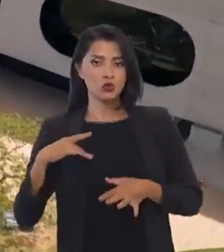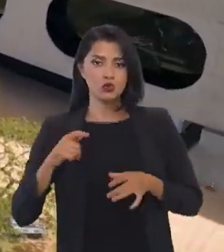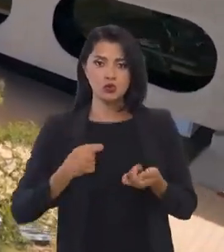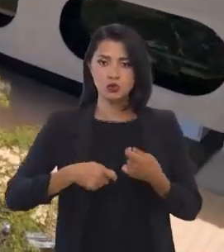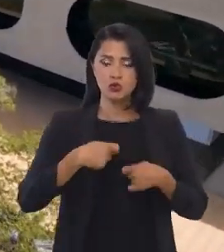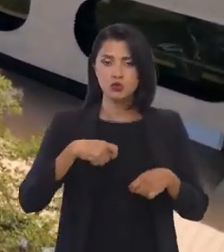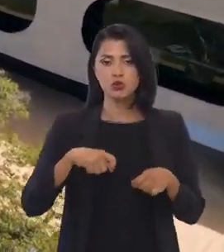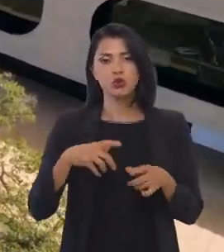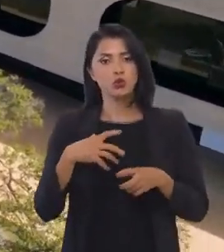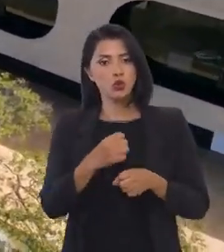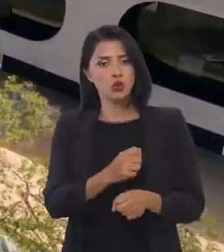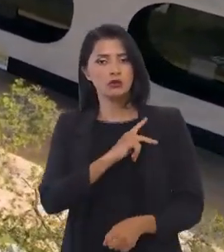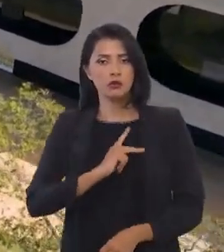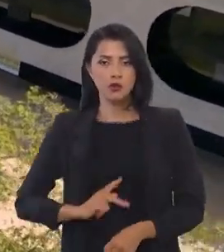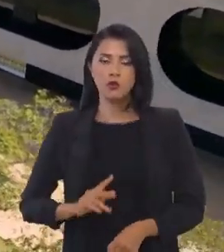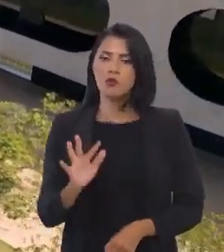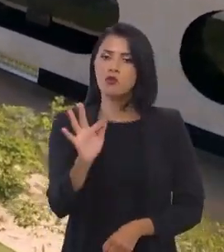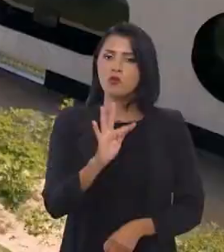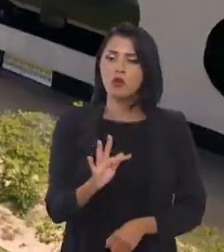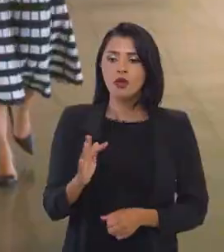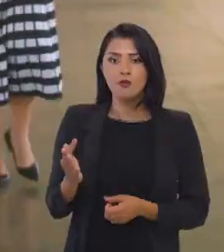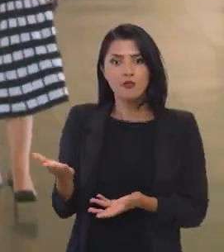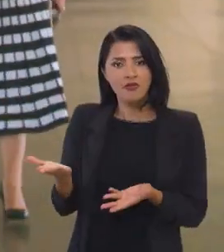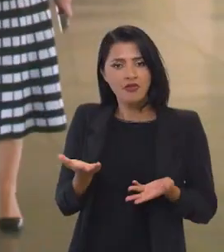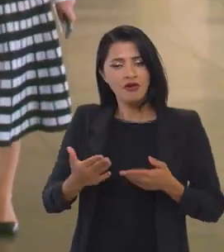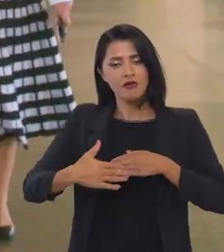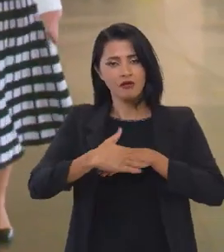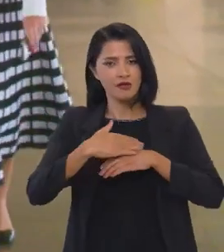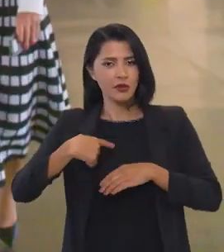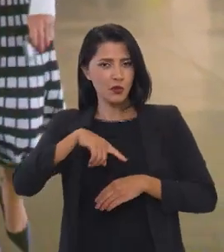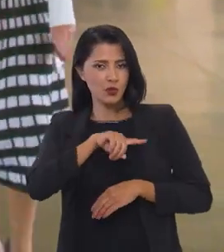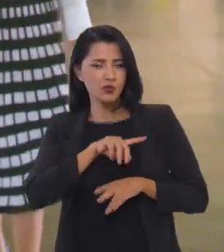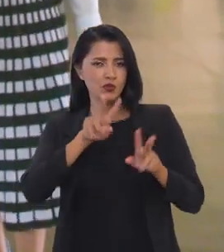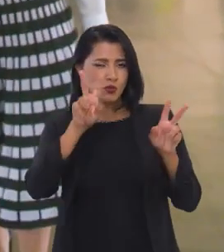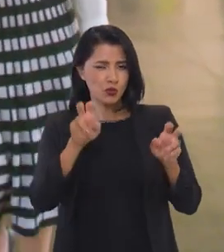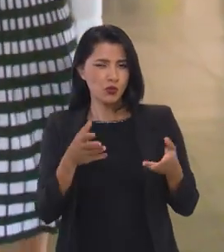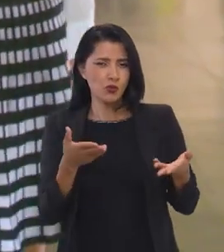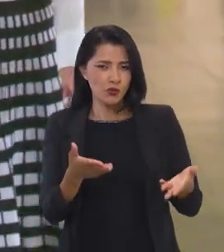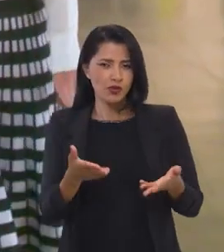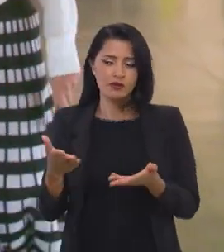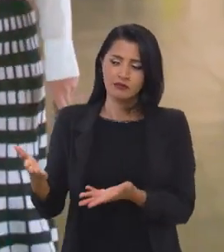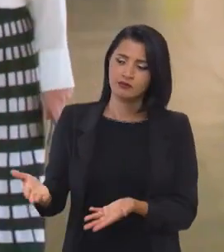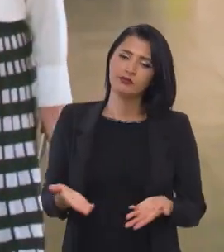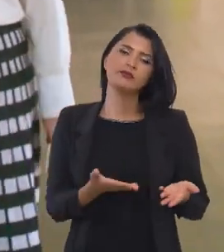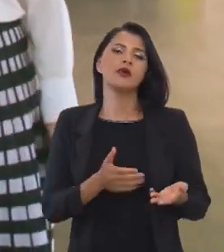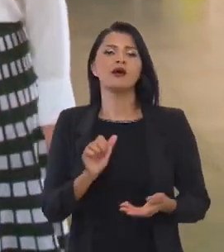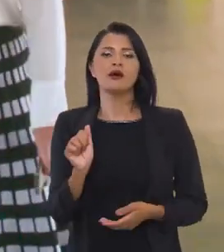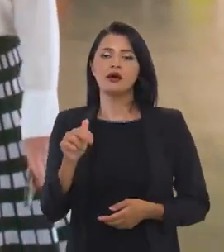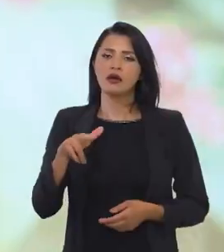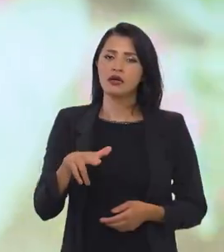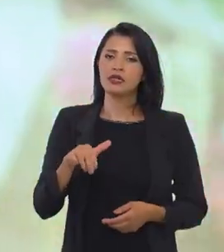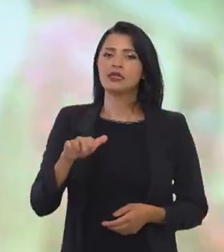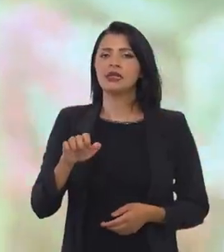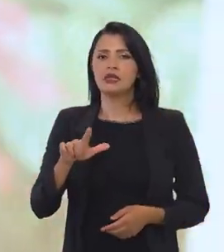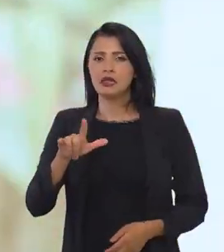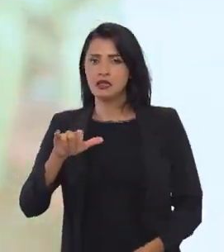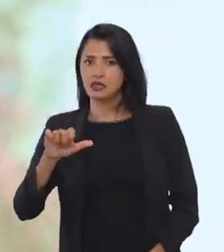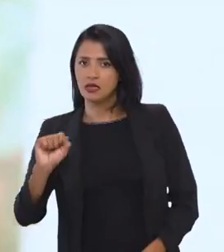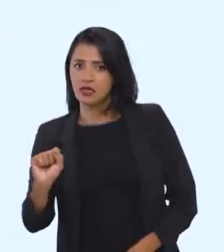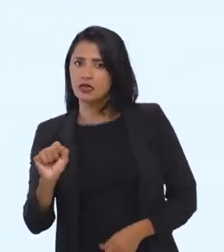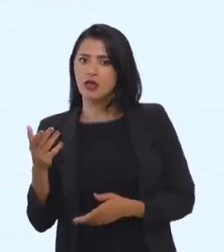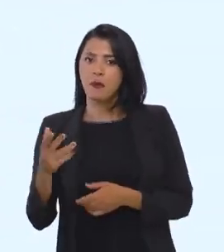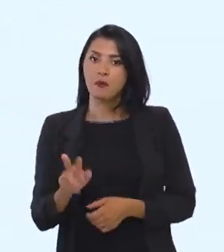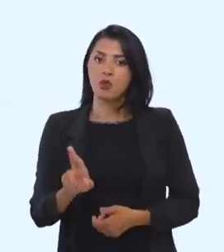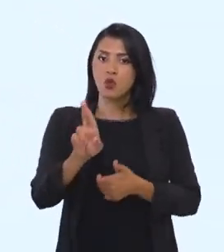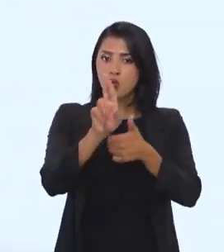financeira das contas públicas federais. E para conversar um pouco com a gente sobre este assunto, nós recebemos Ana Elize de